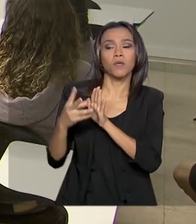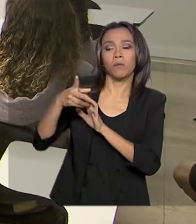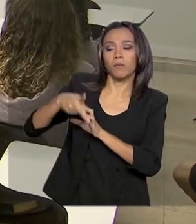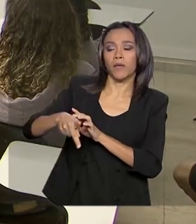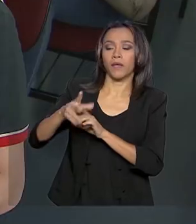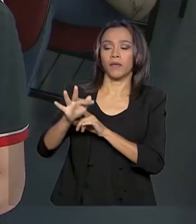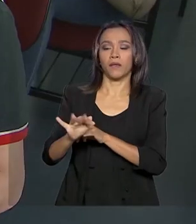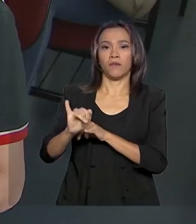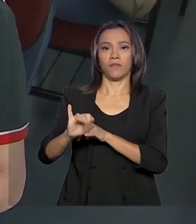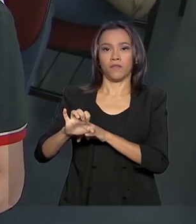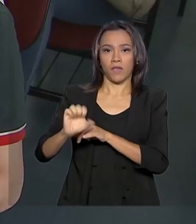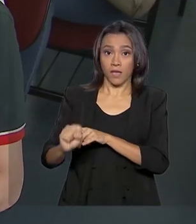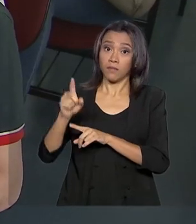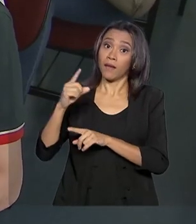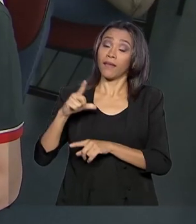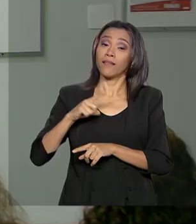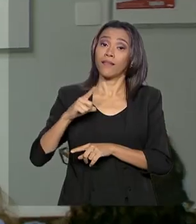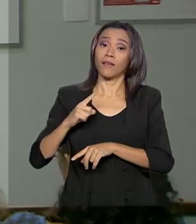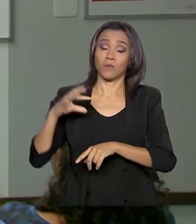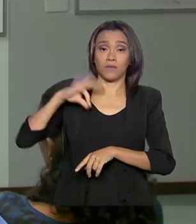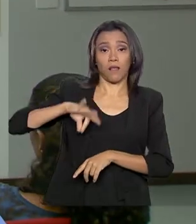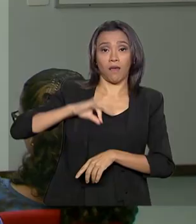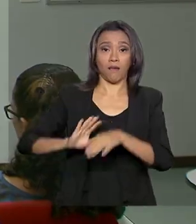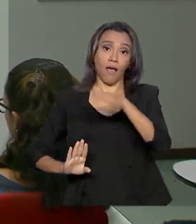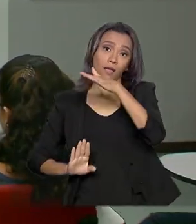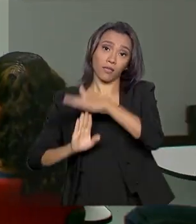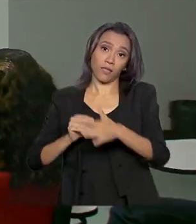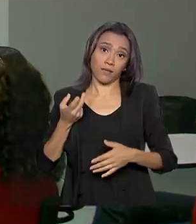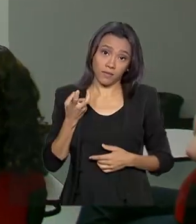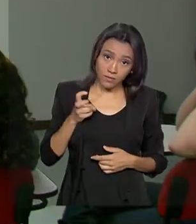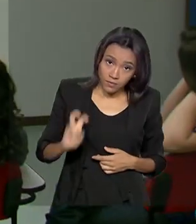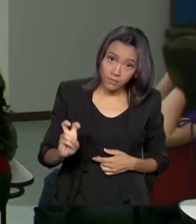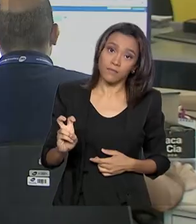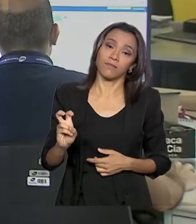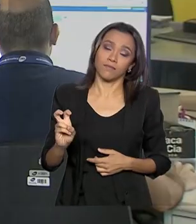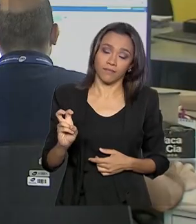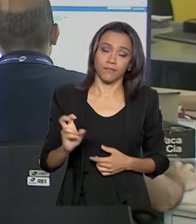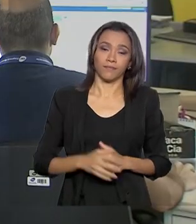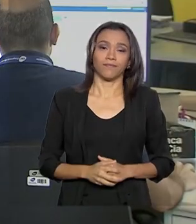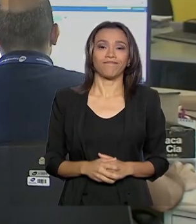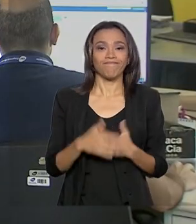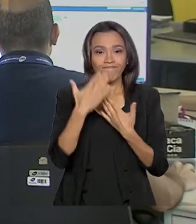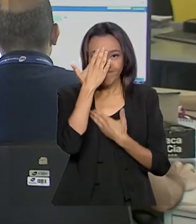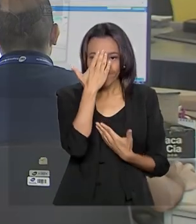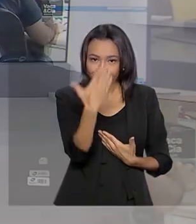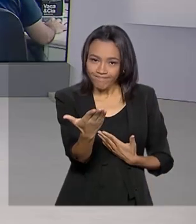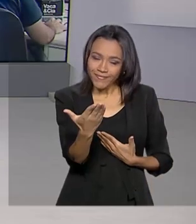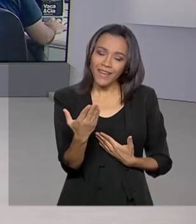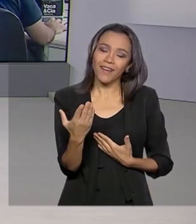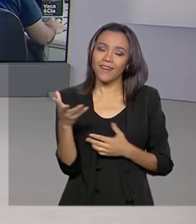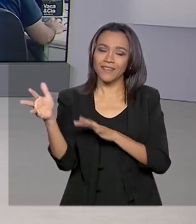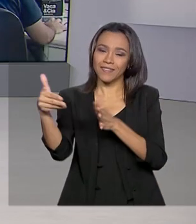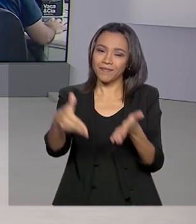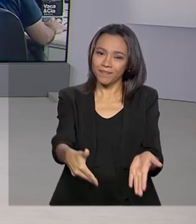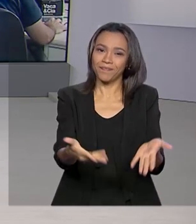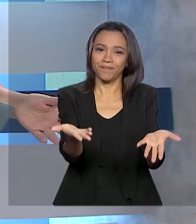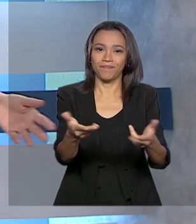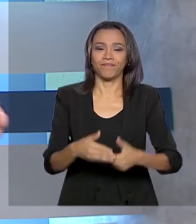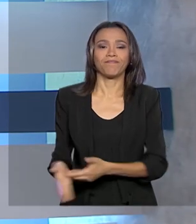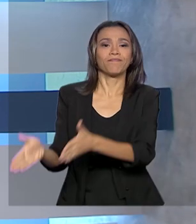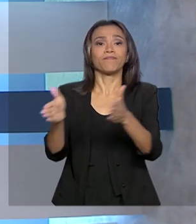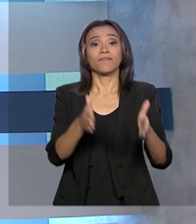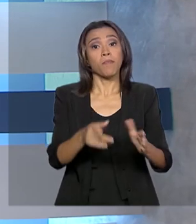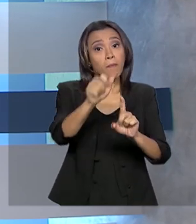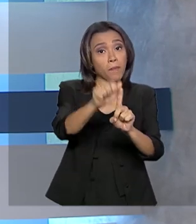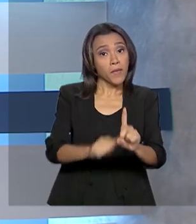alunos com renda per capita mensal familiar de até 5 salários mínimos. Carla. Obrigada, Alessandra, pela sua participação. É